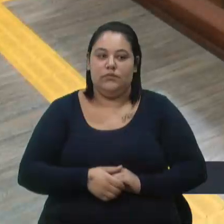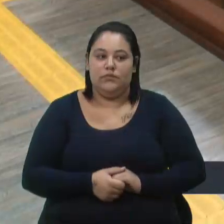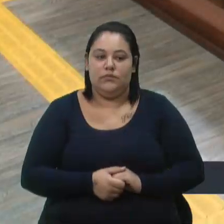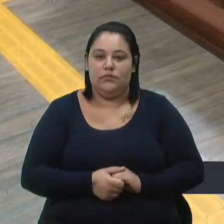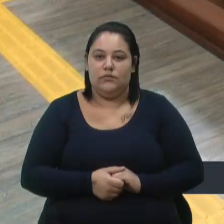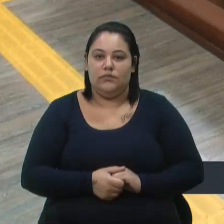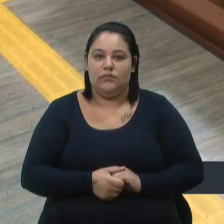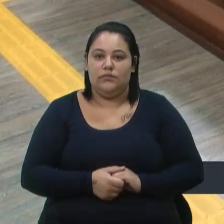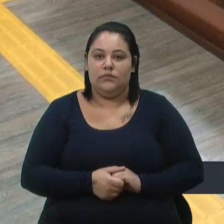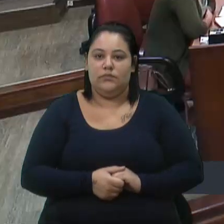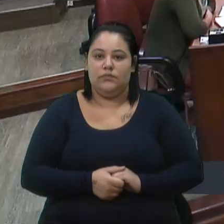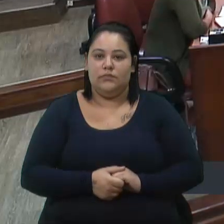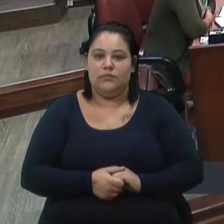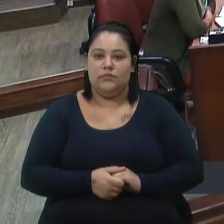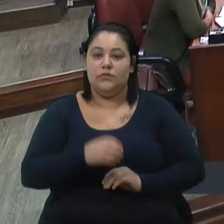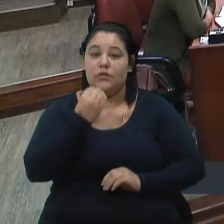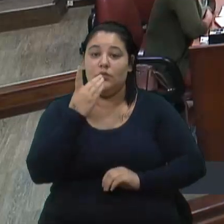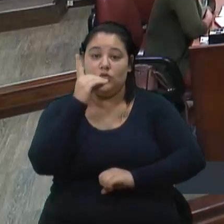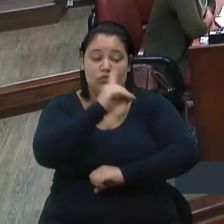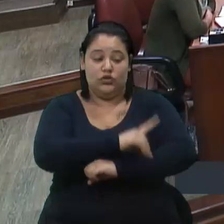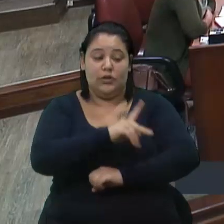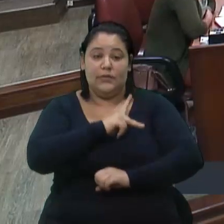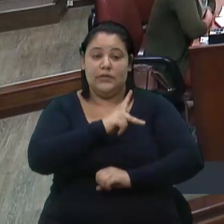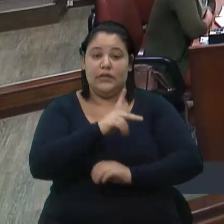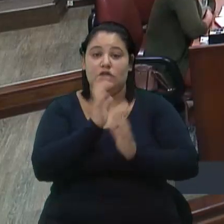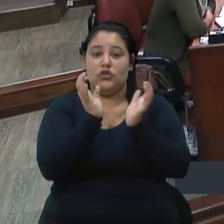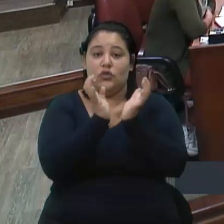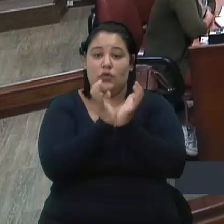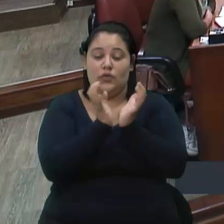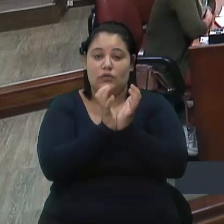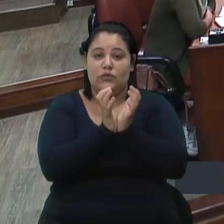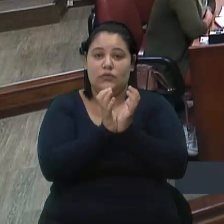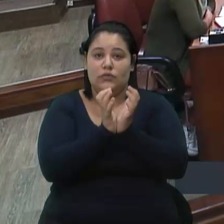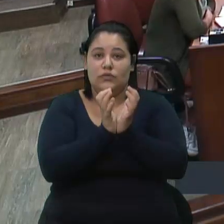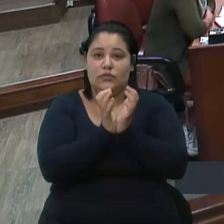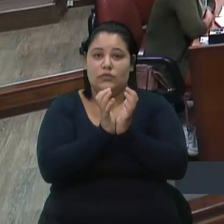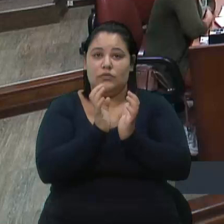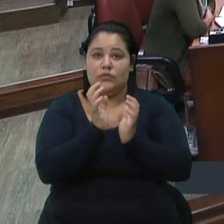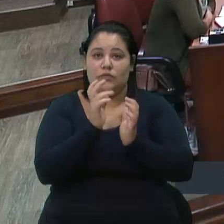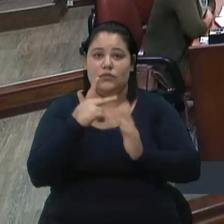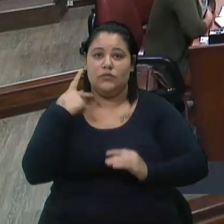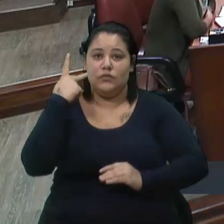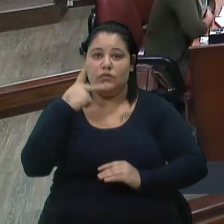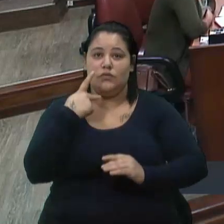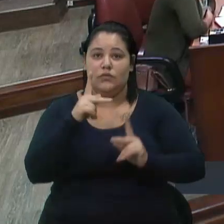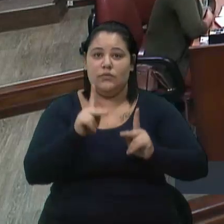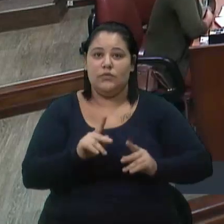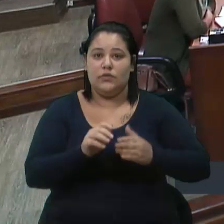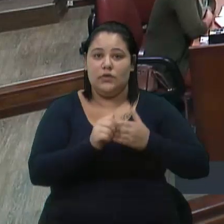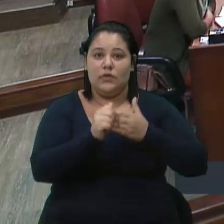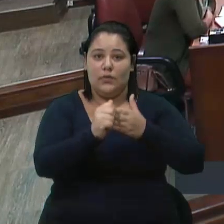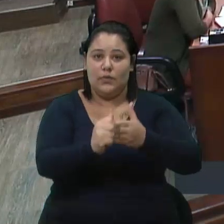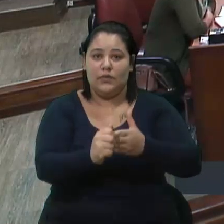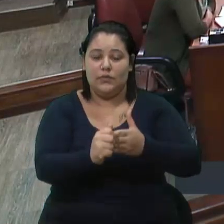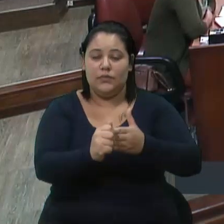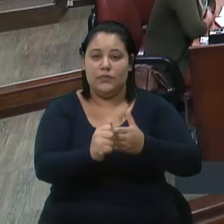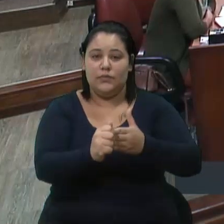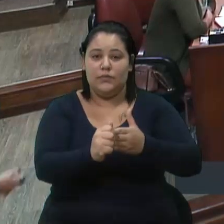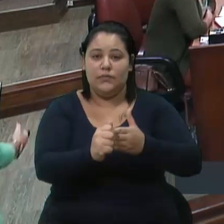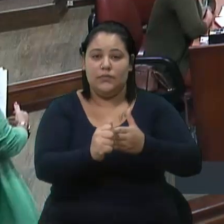Obrigado. Bom dia, presidente, colegas, vereadores, vereadoras, as pessoas que nos acompanham pelas